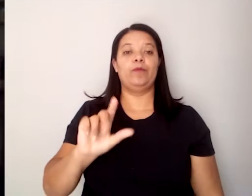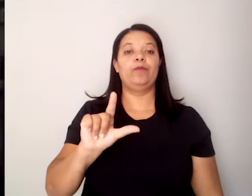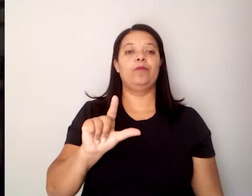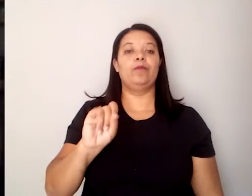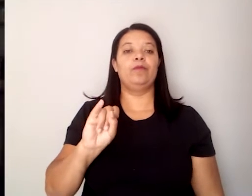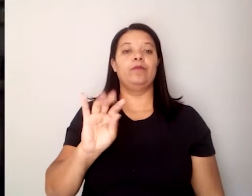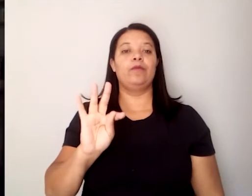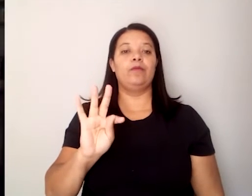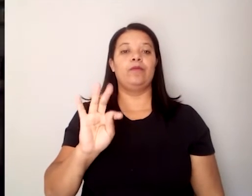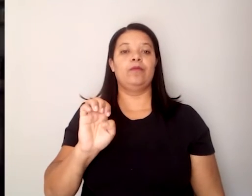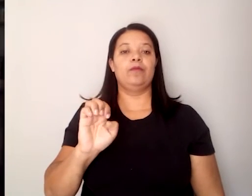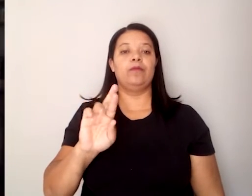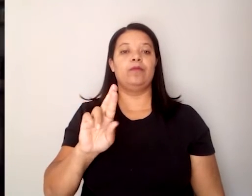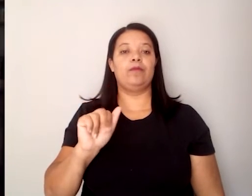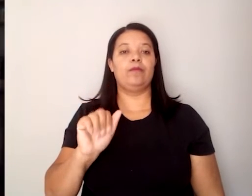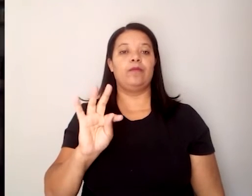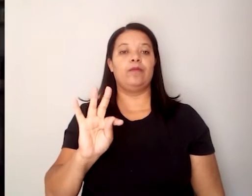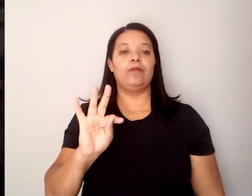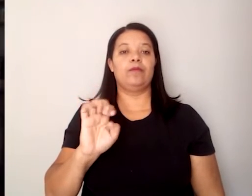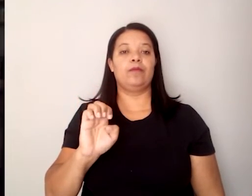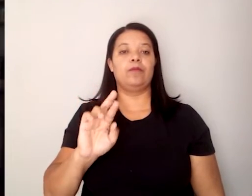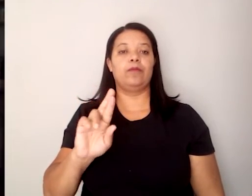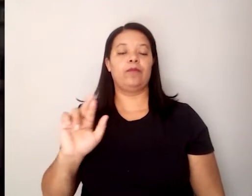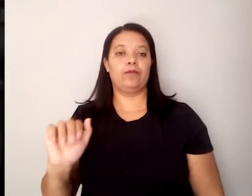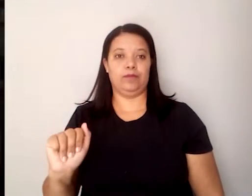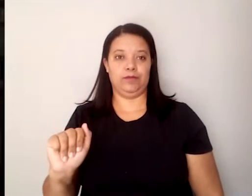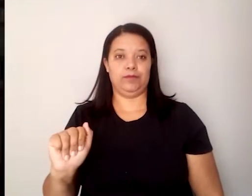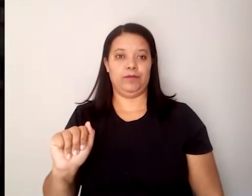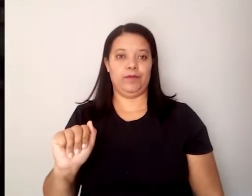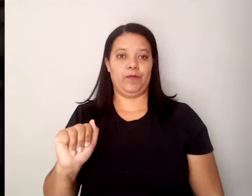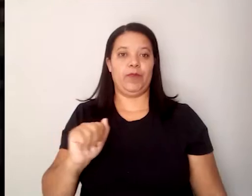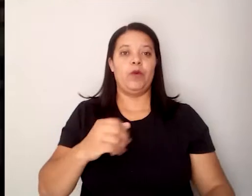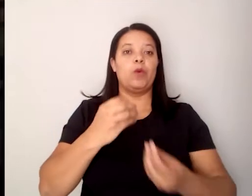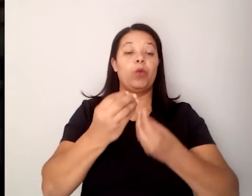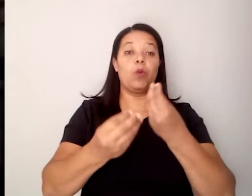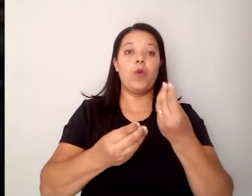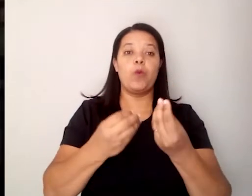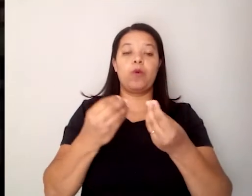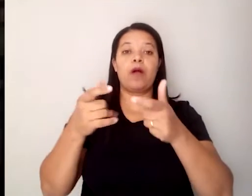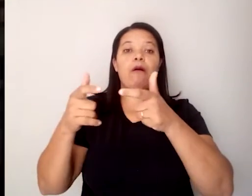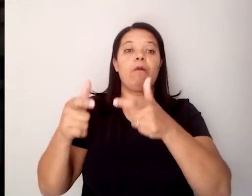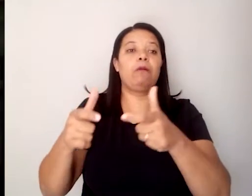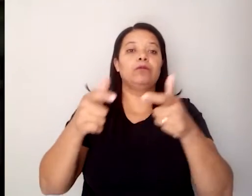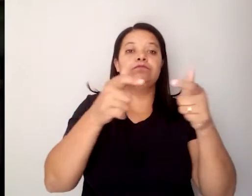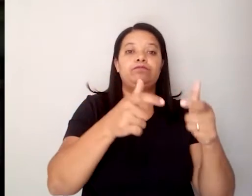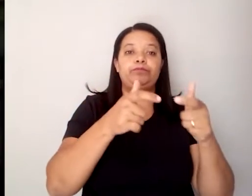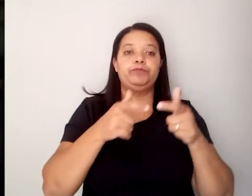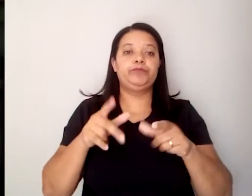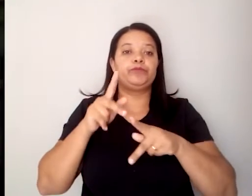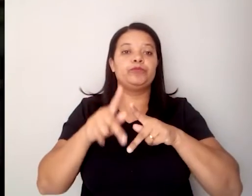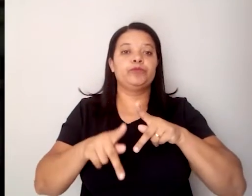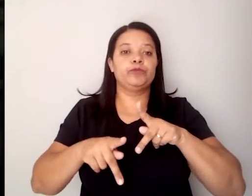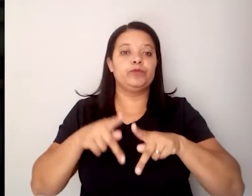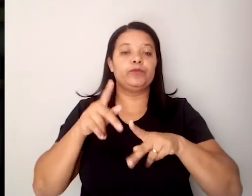trabalha com essa geografia, que seria a geografia desses povos extra-ocidentais, que é uma